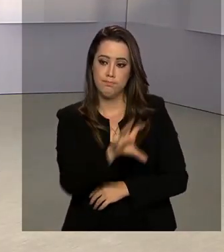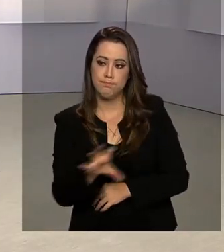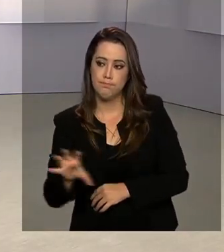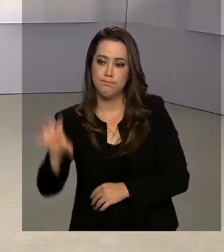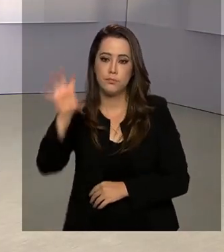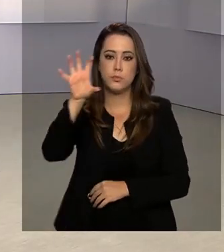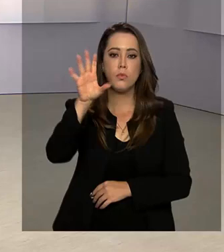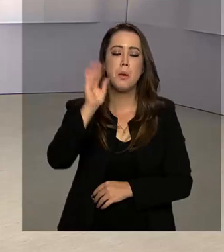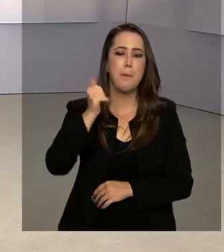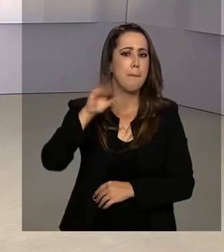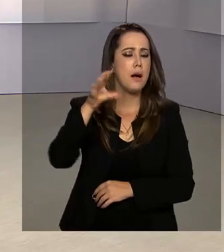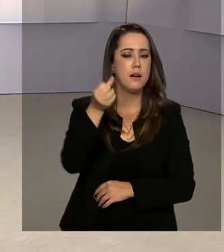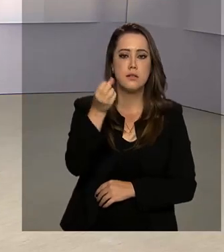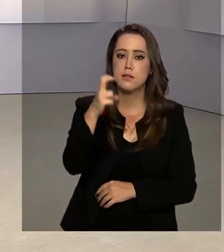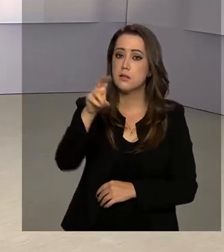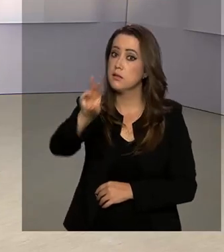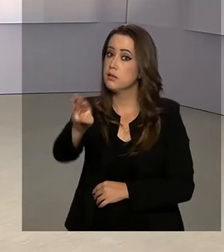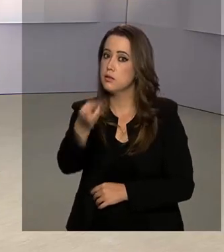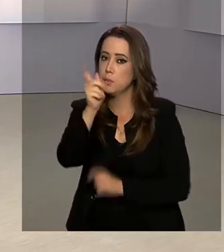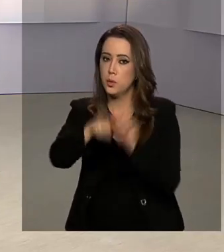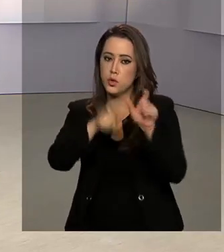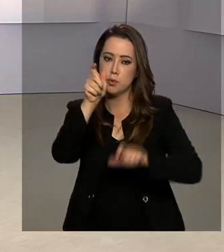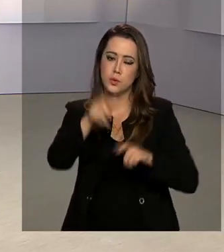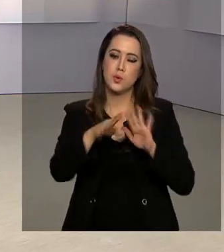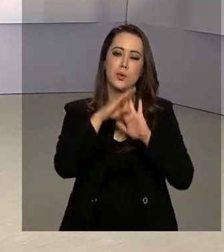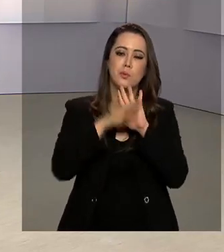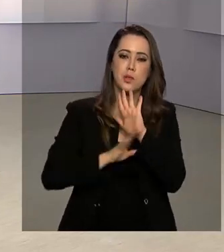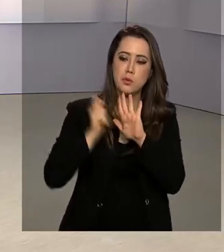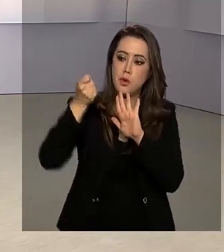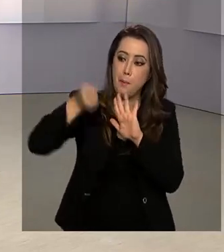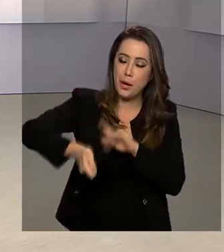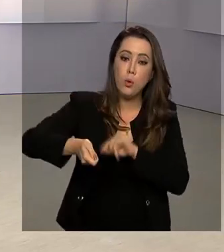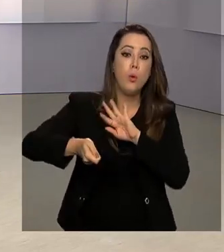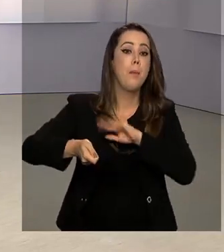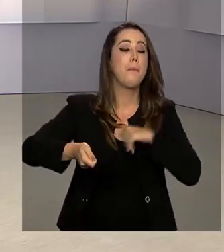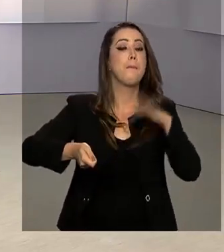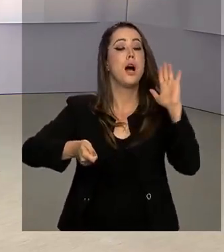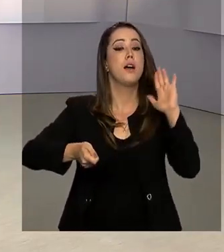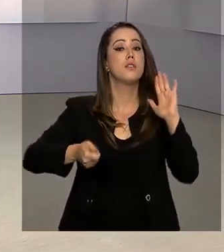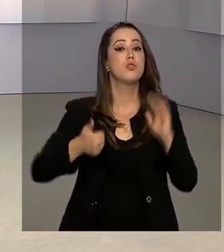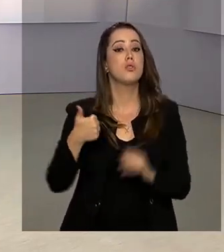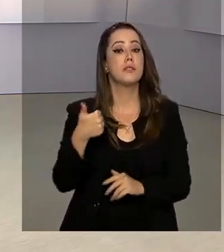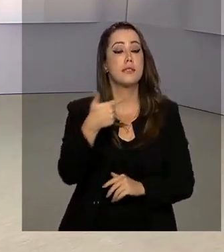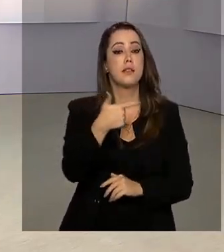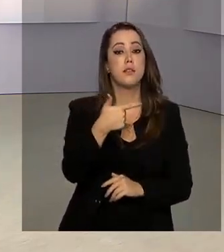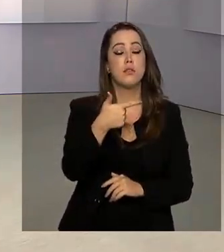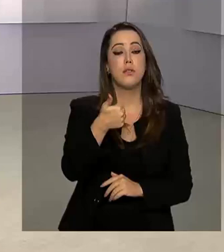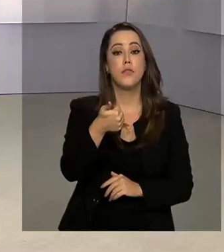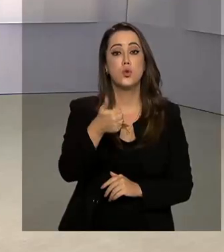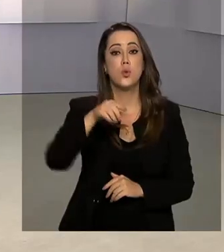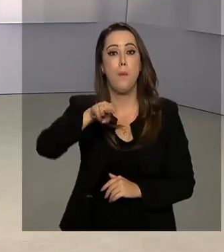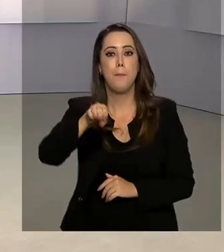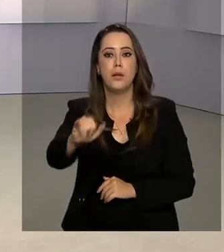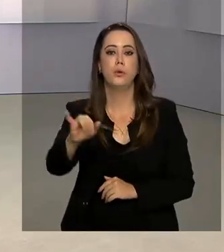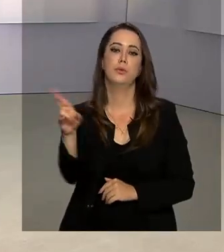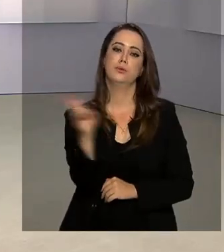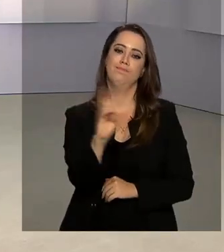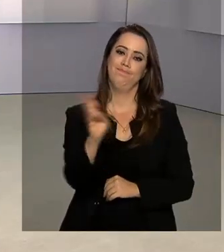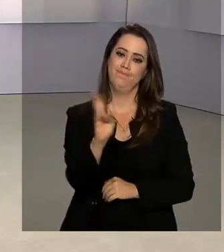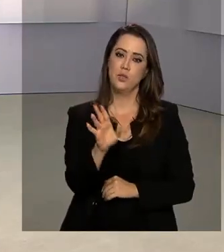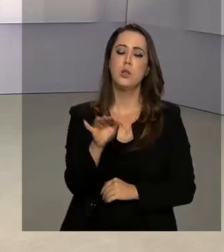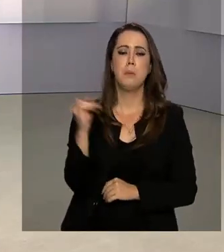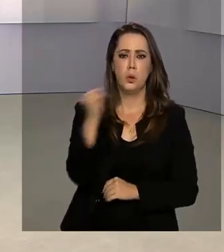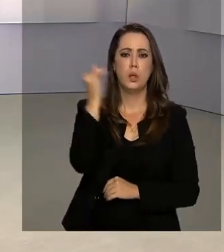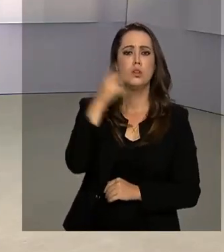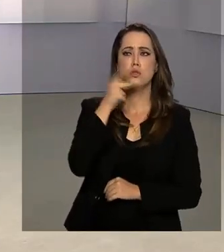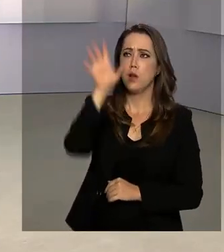65 milhões de beneficiários, o programa já repassou 121 bilhões de reais, com destaque para o Nordeste.